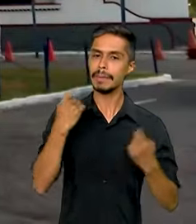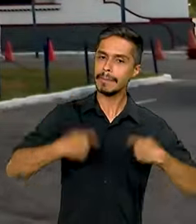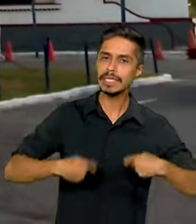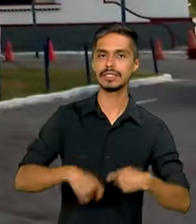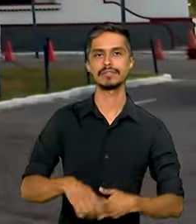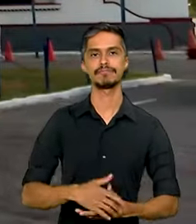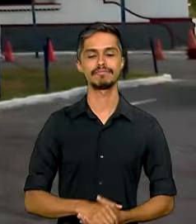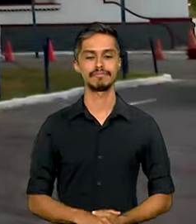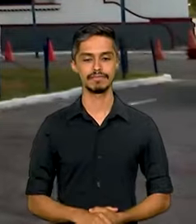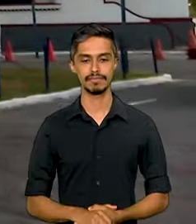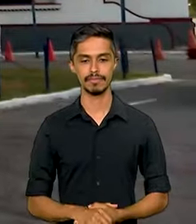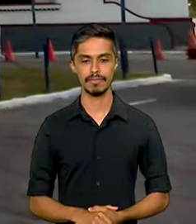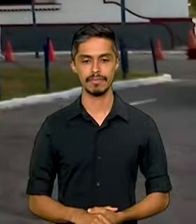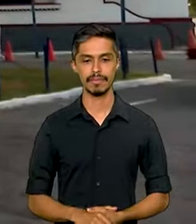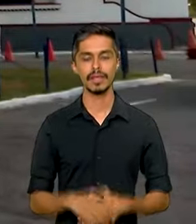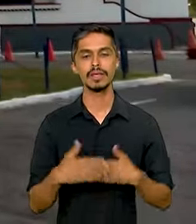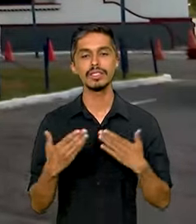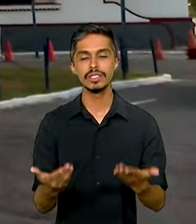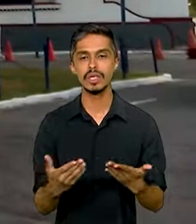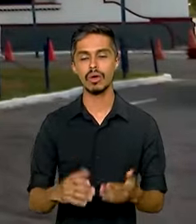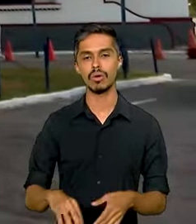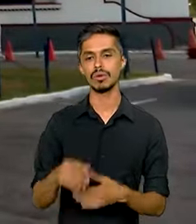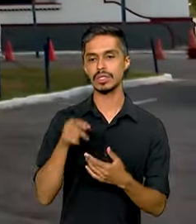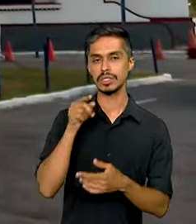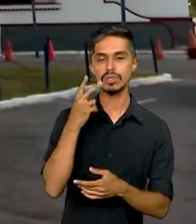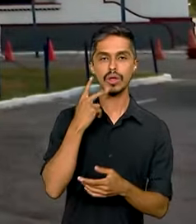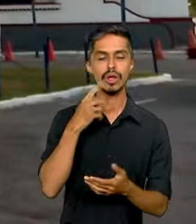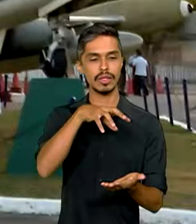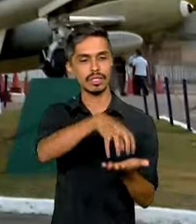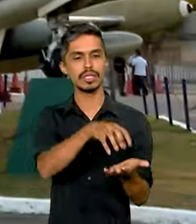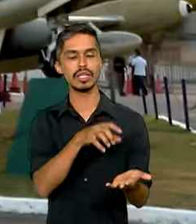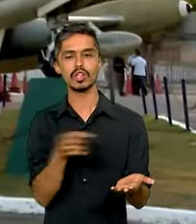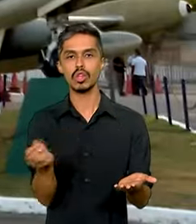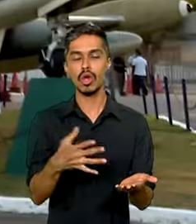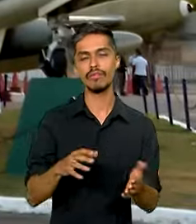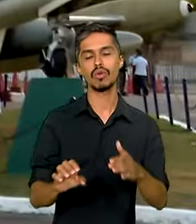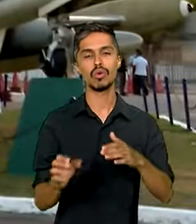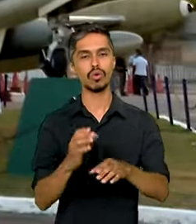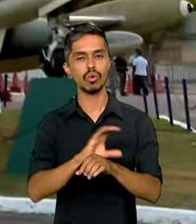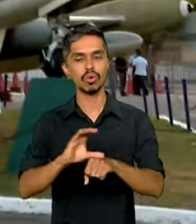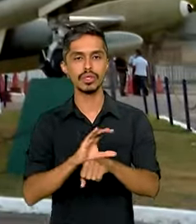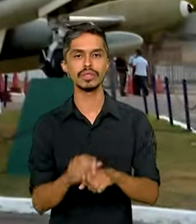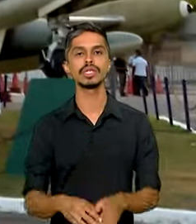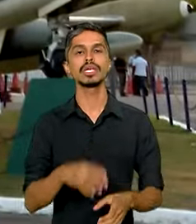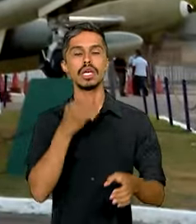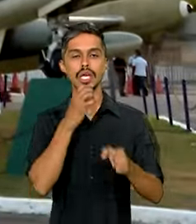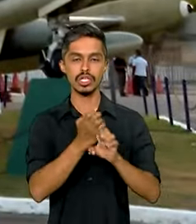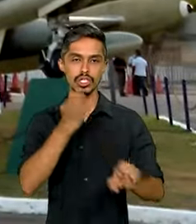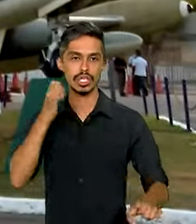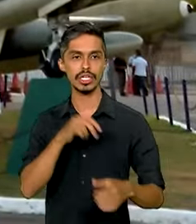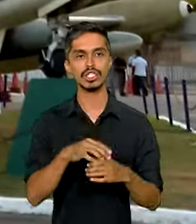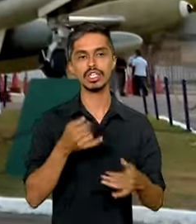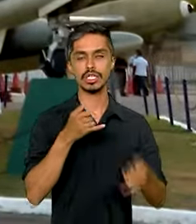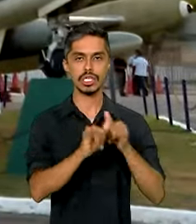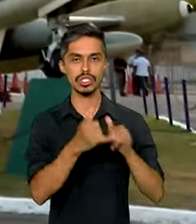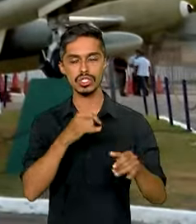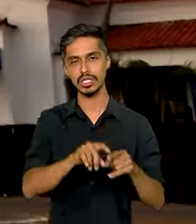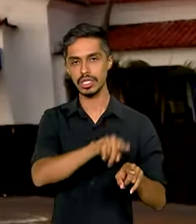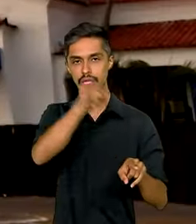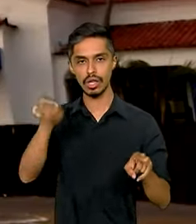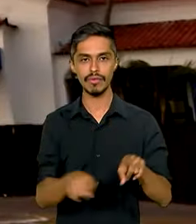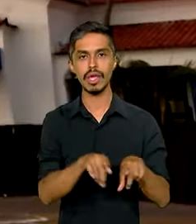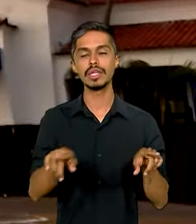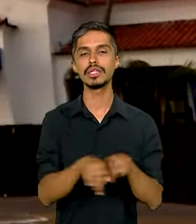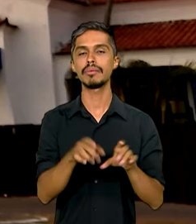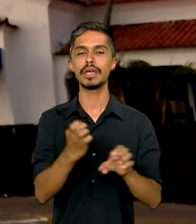Na unidade cearense serão oferecidos dois novos cursos, Engenharia de Energias Renováveis e Engenharia de Sistemas.